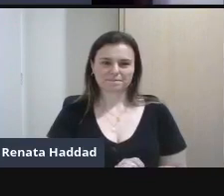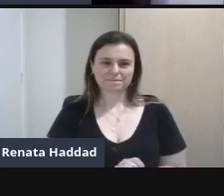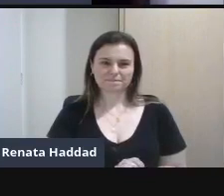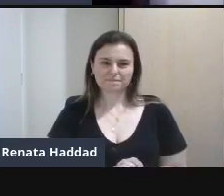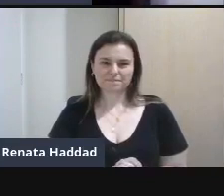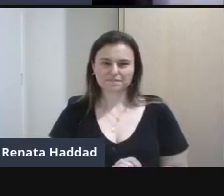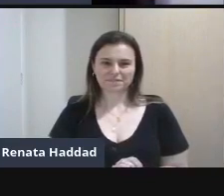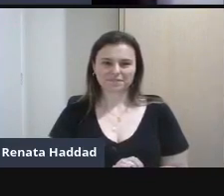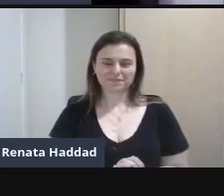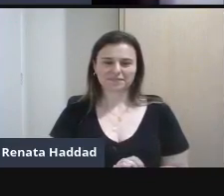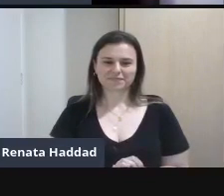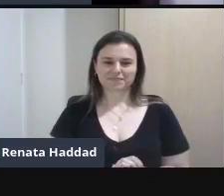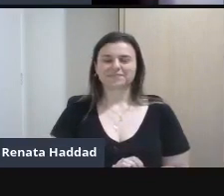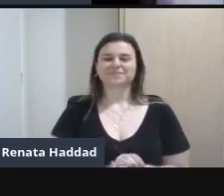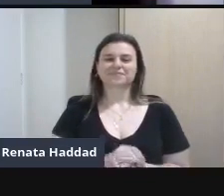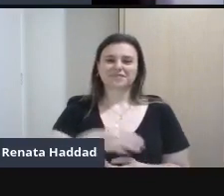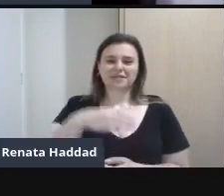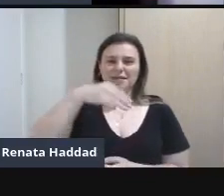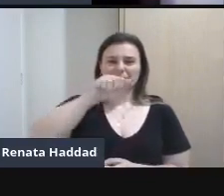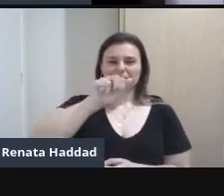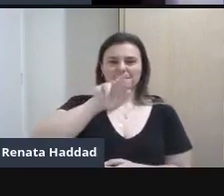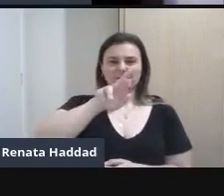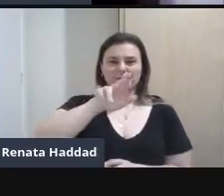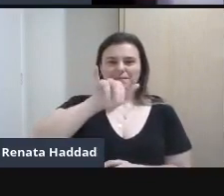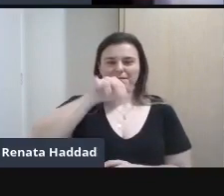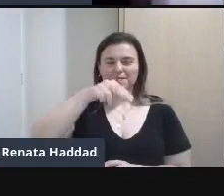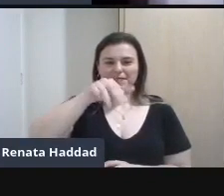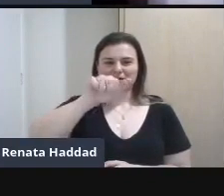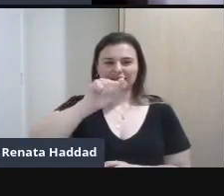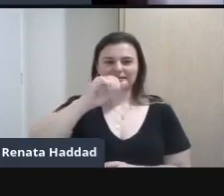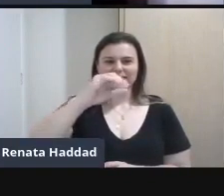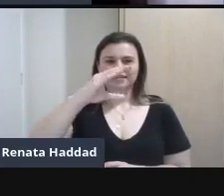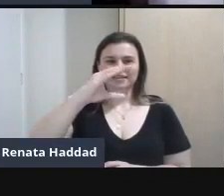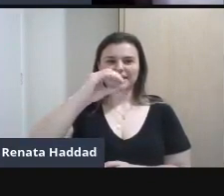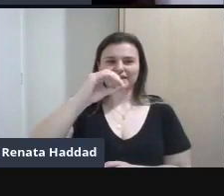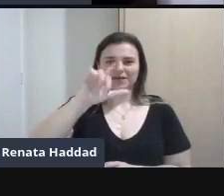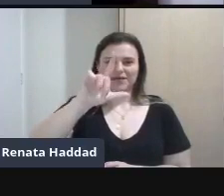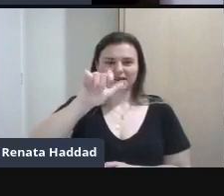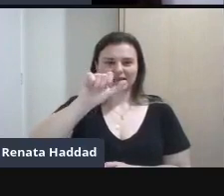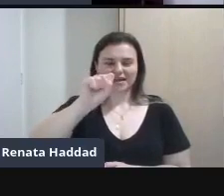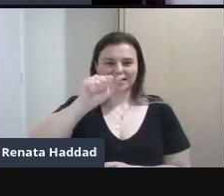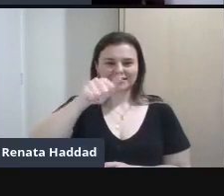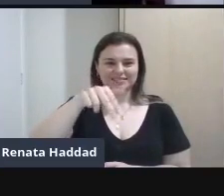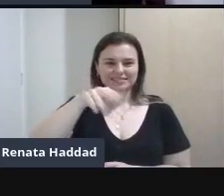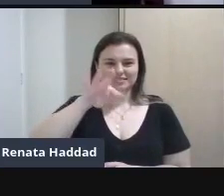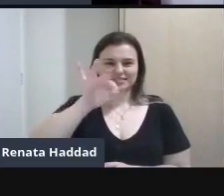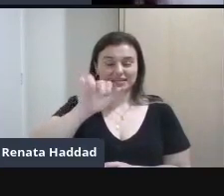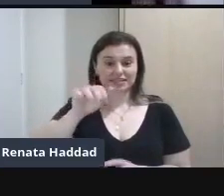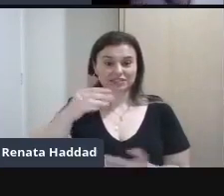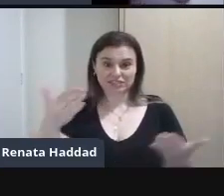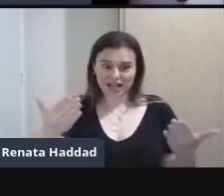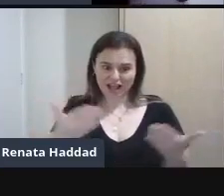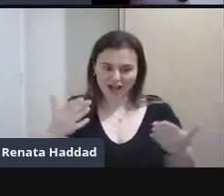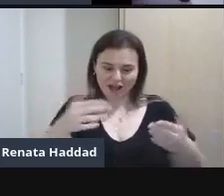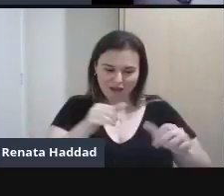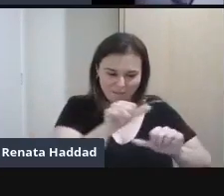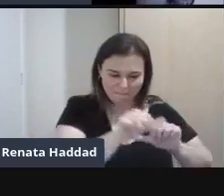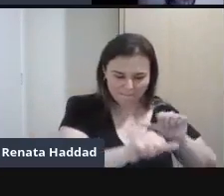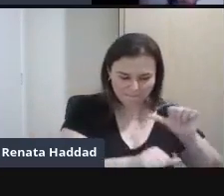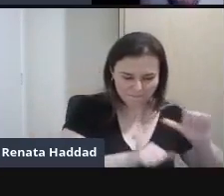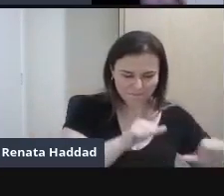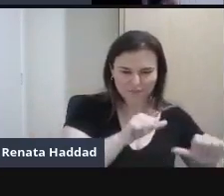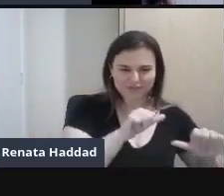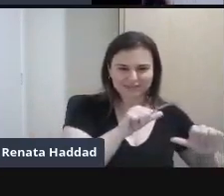Aqui da nossa Opa Marina Colassante Minha gente Agora a gente sai Das artes visuais E vamos Da